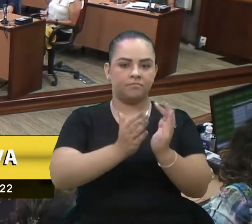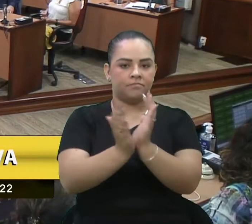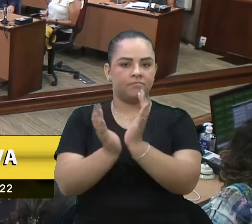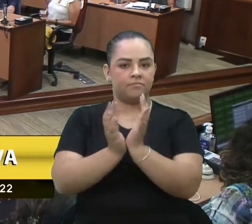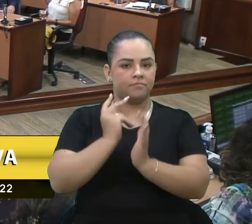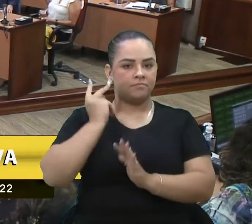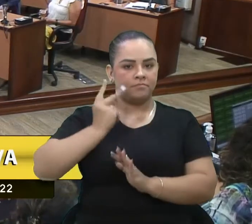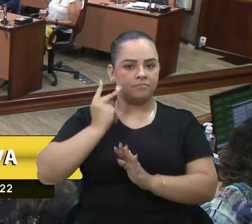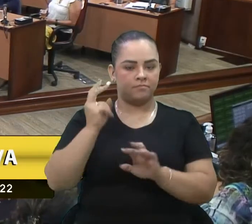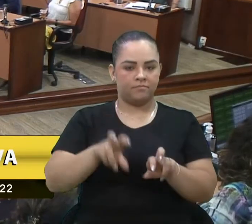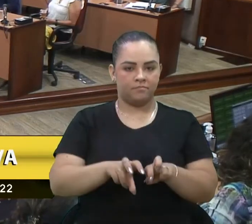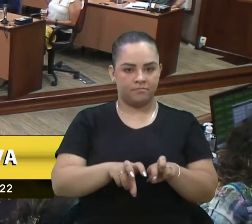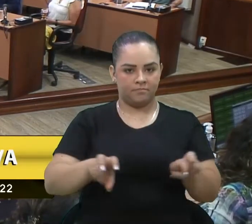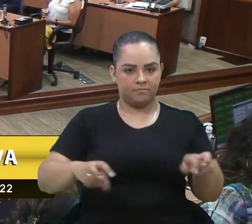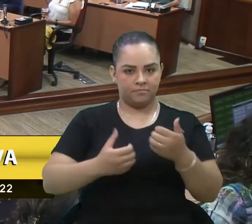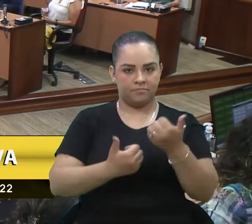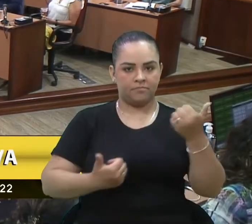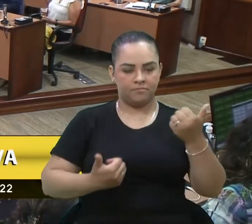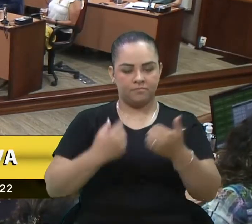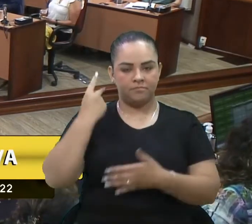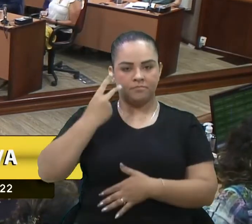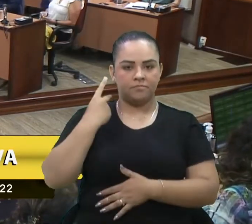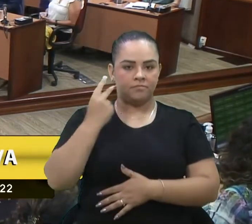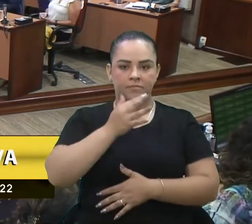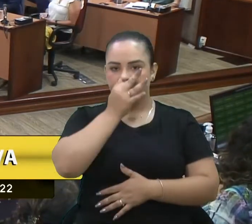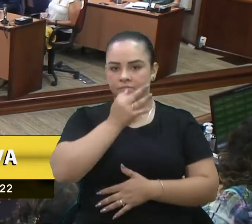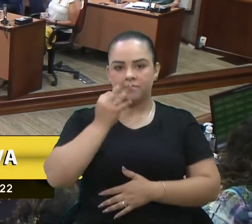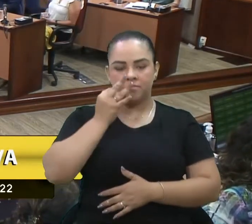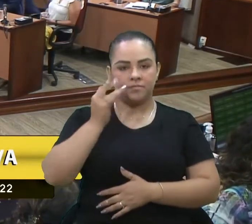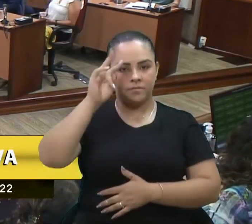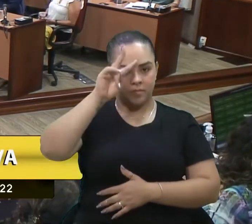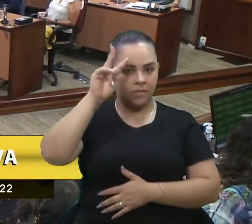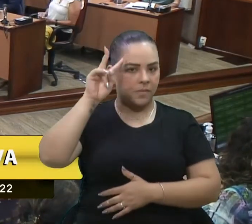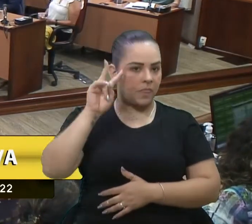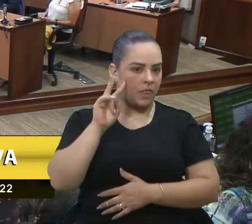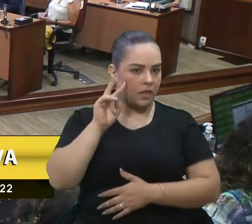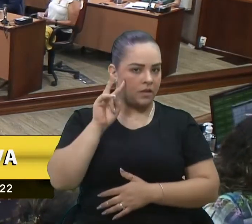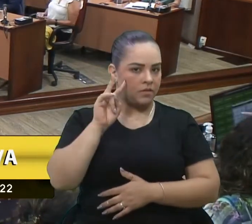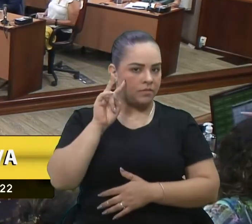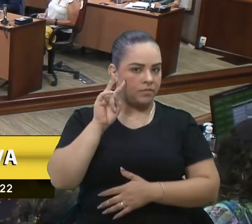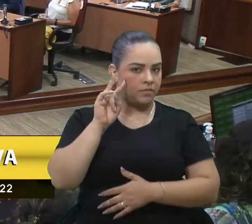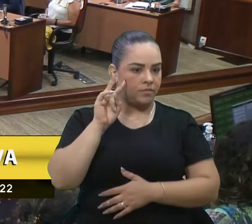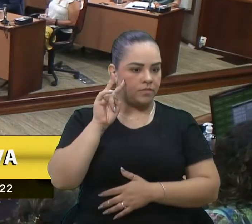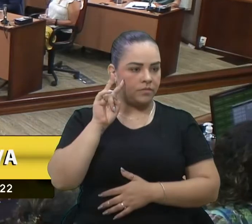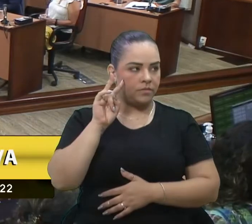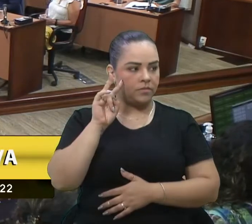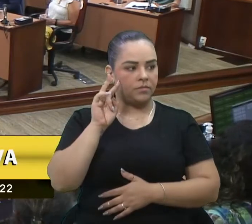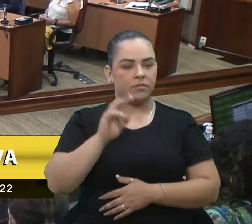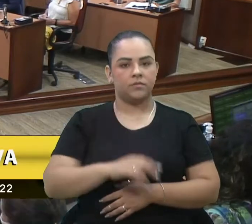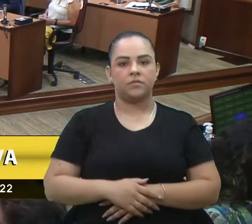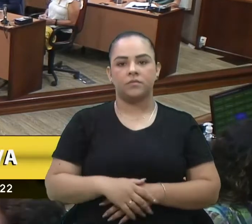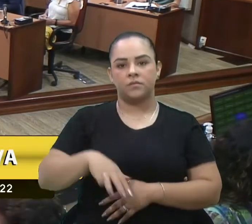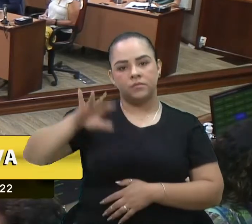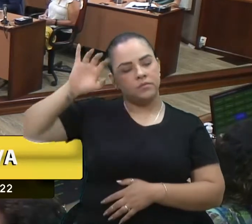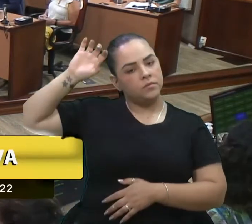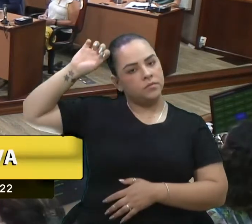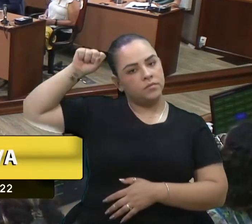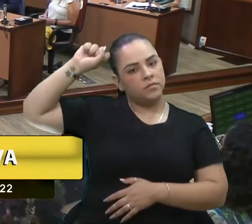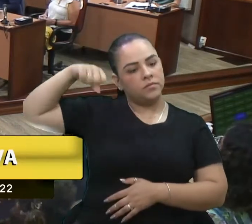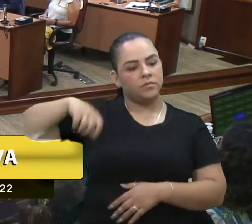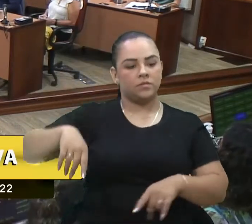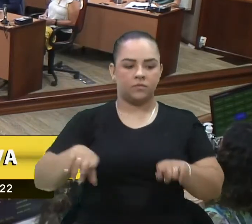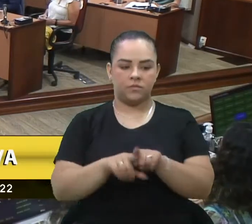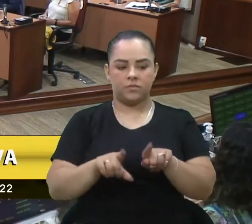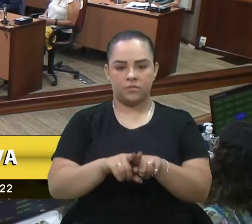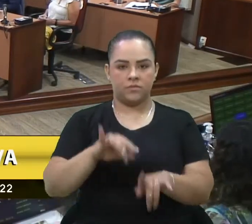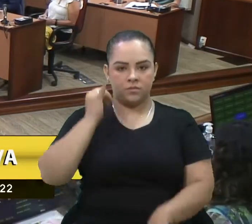mesa, a vereadora Tatiane Friço, o vereador Velocino Eze, o vereador Clóvis Xuxa e também D